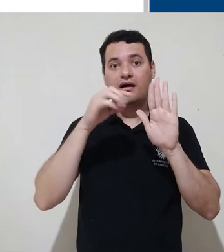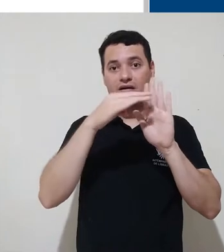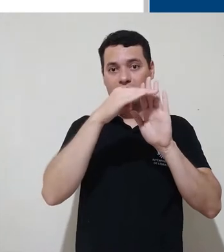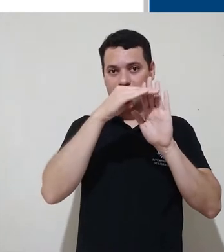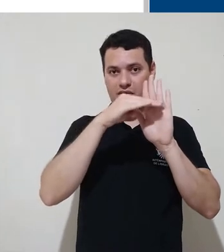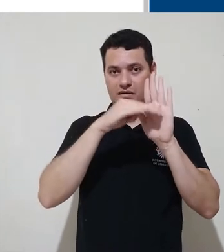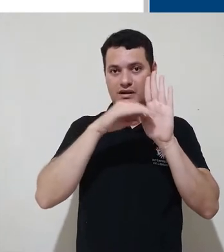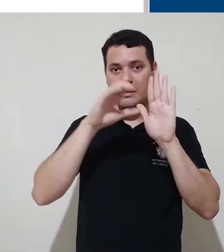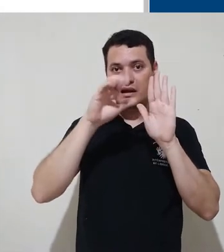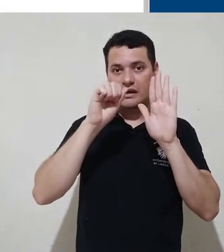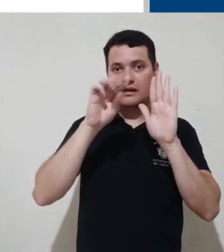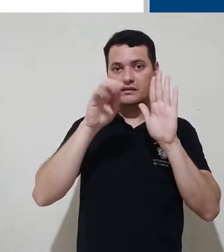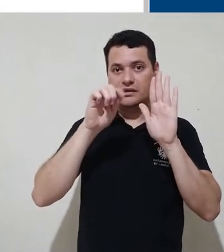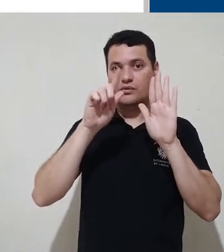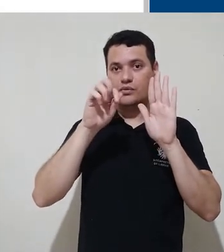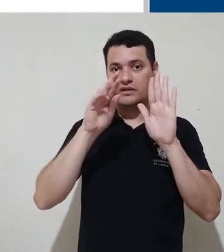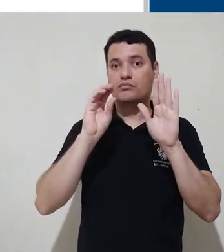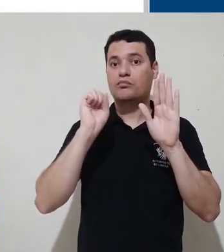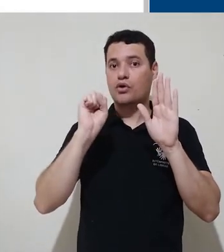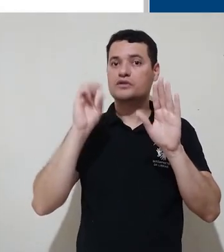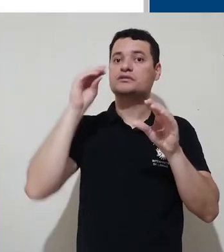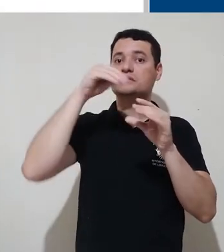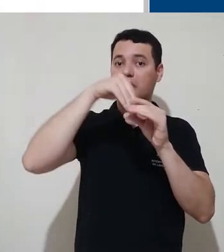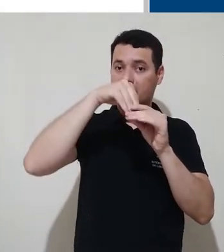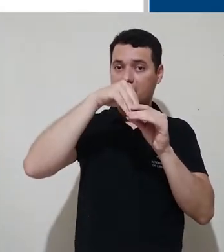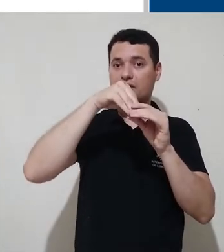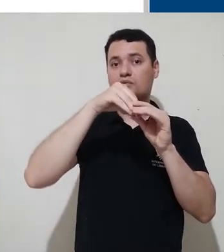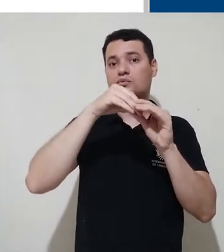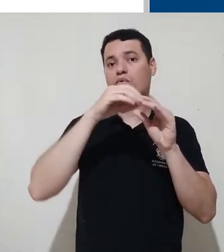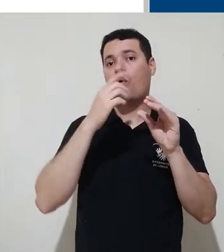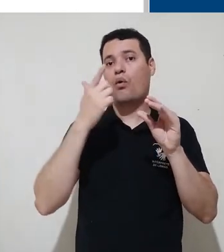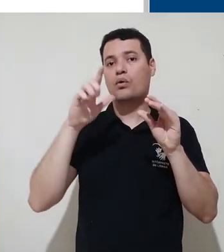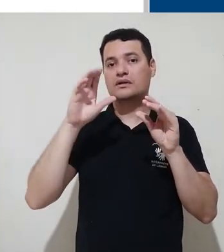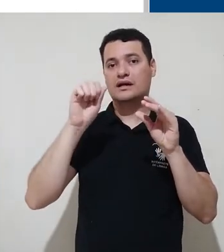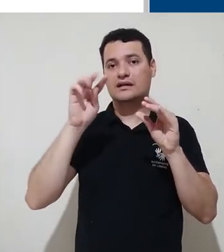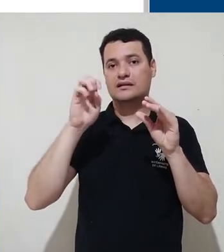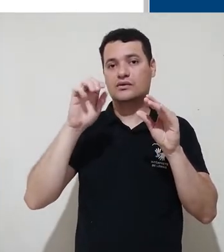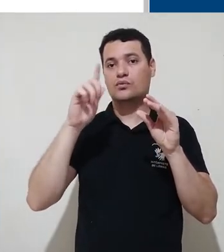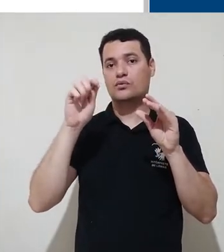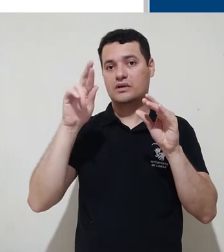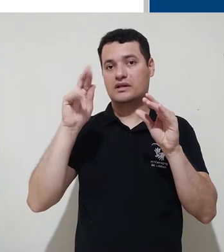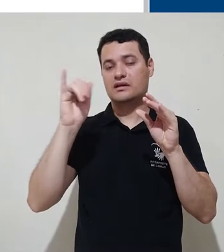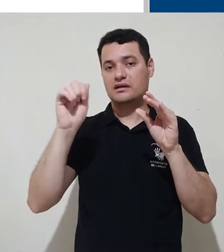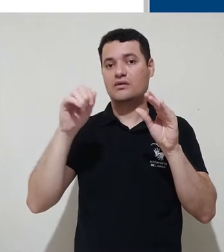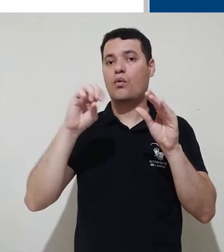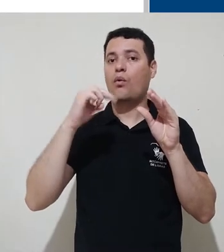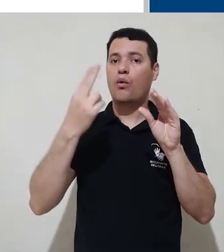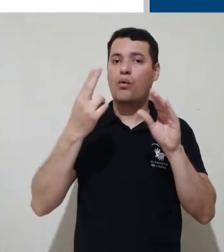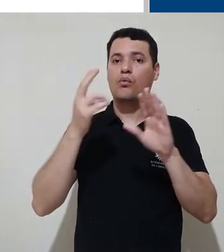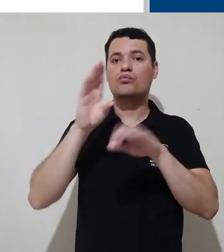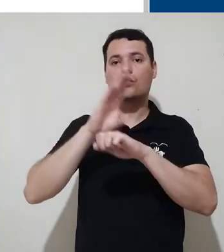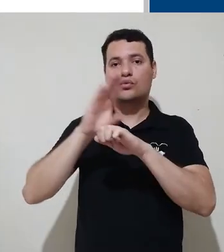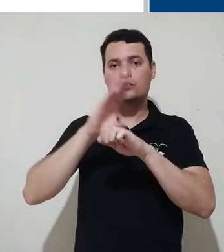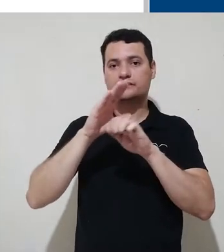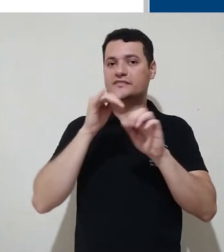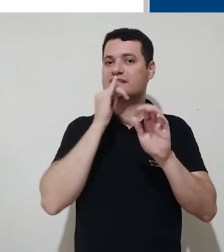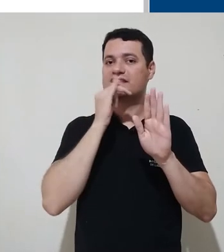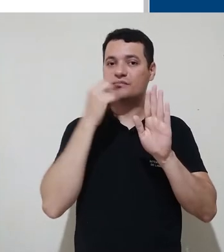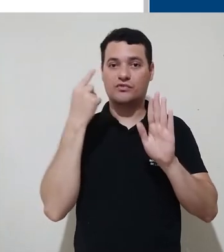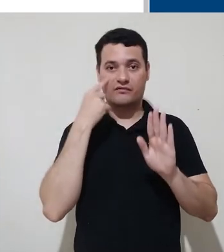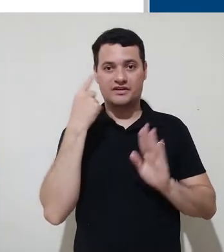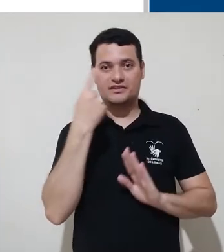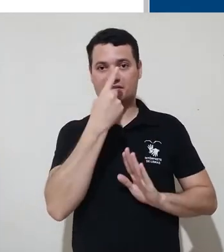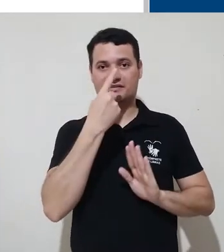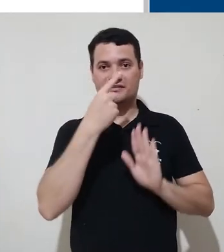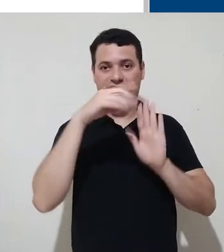podem conter outras categorias dentro dela ou podem conter cursos. Quando eu clico em expandir essa categoria aqui, por exemplo,